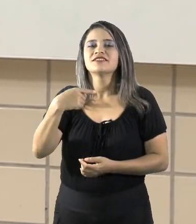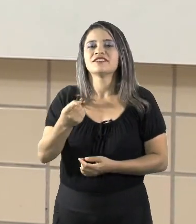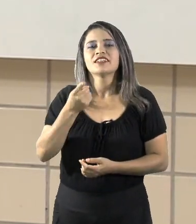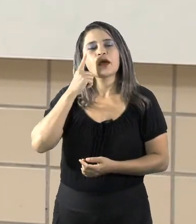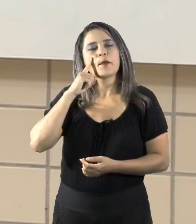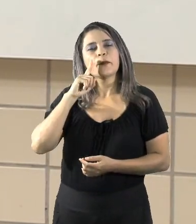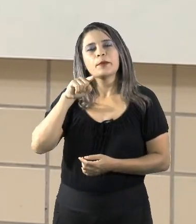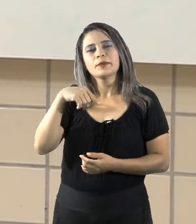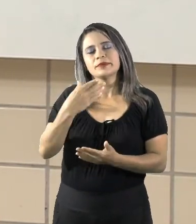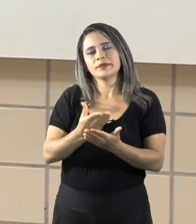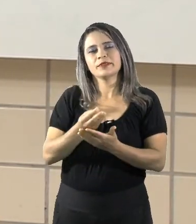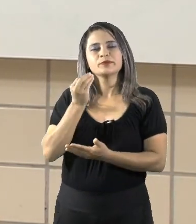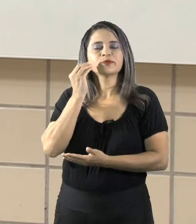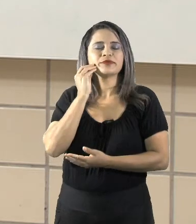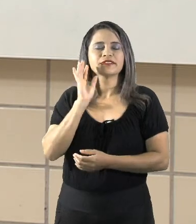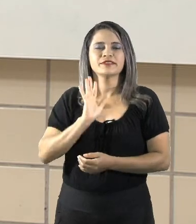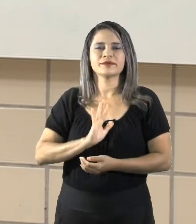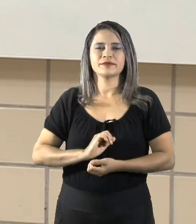Beijo!